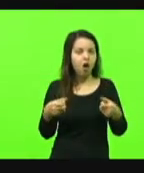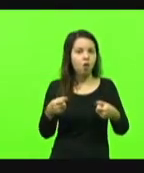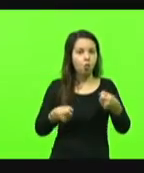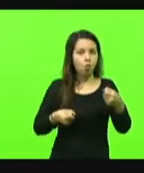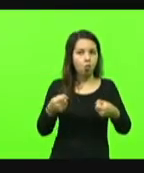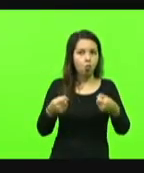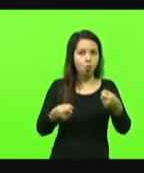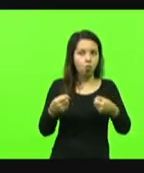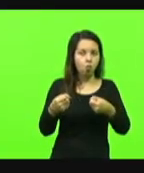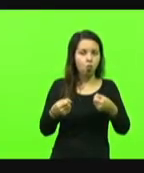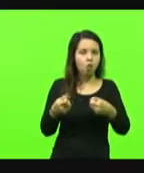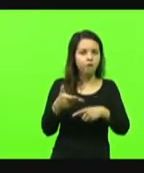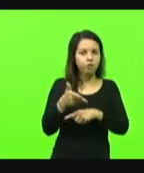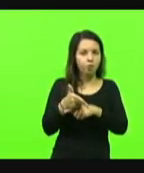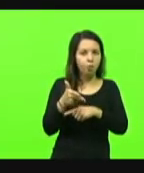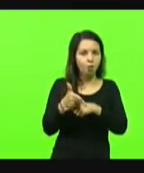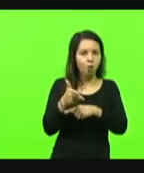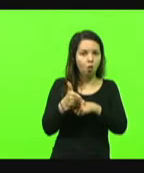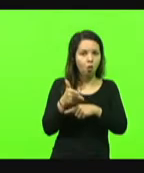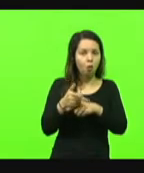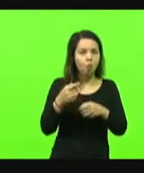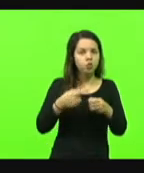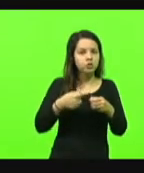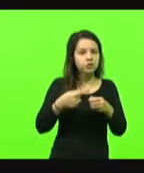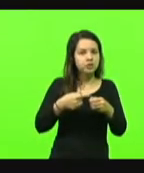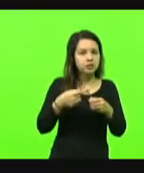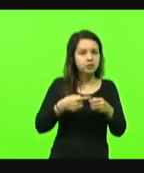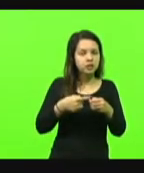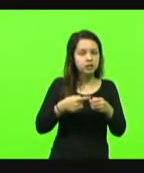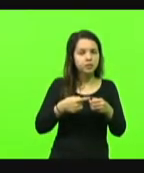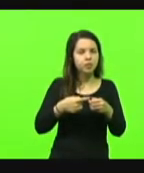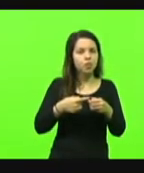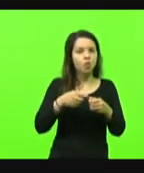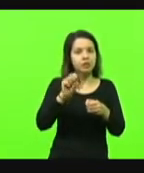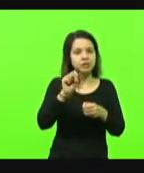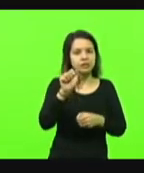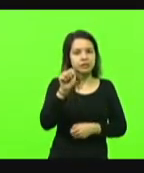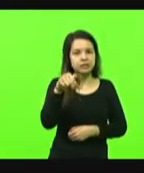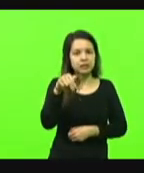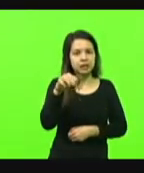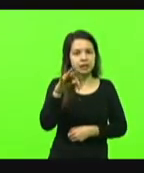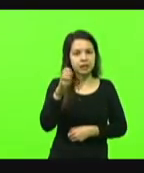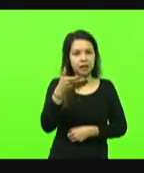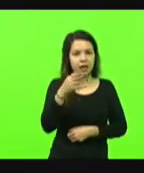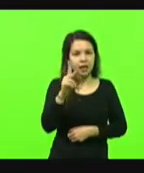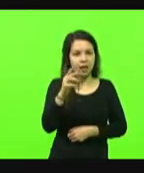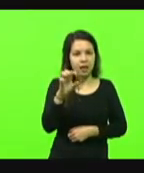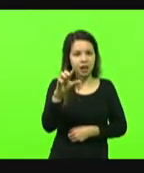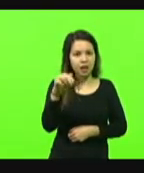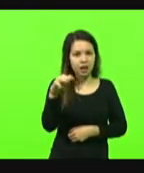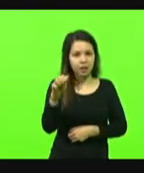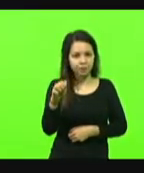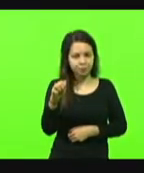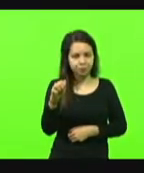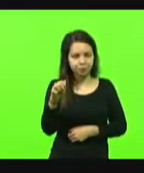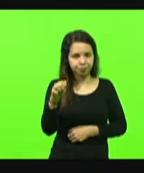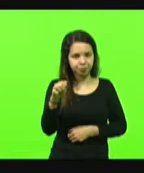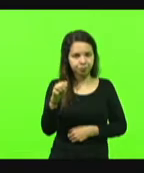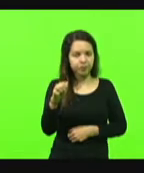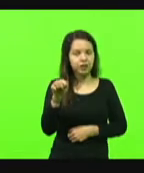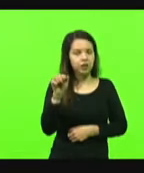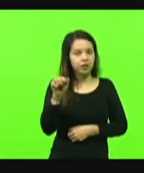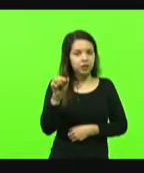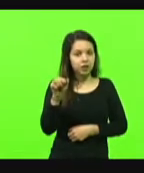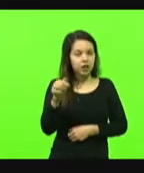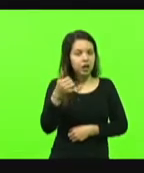município de Santa Helena, no extremo oeste, me mandou primeiro uma chamada de vídeo, e eu pedi